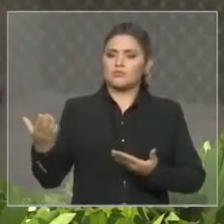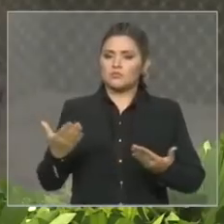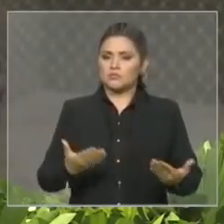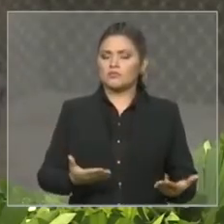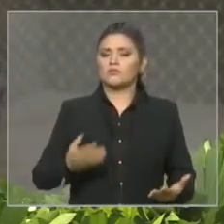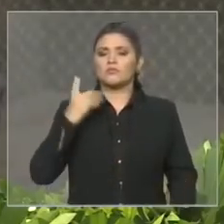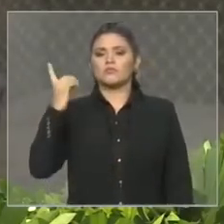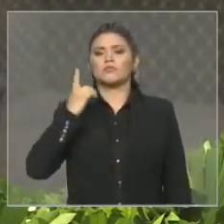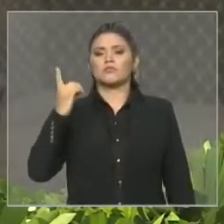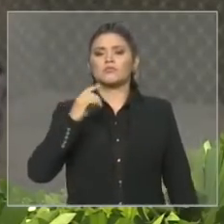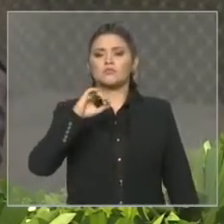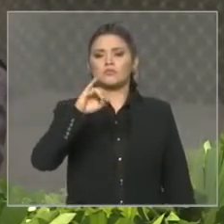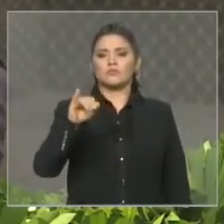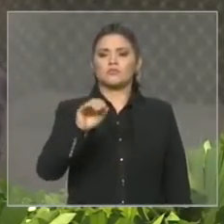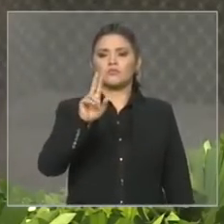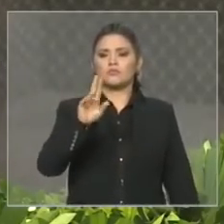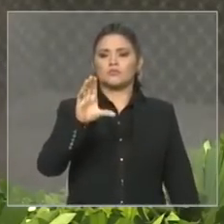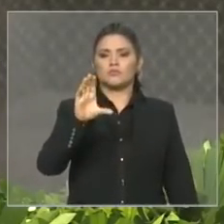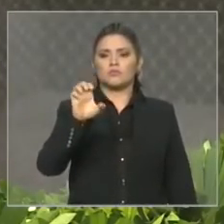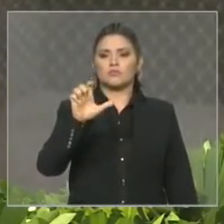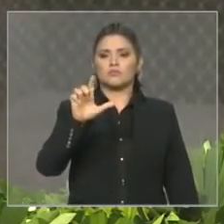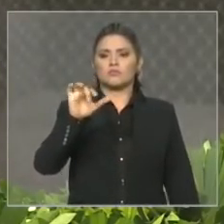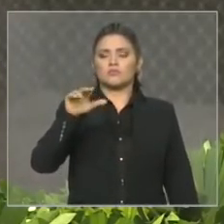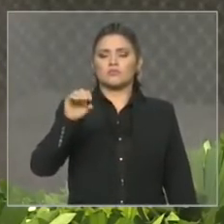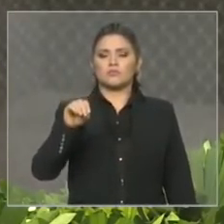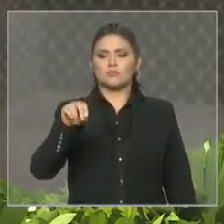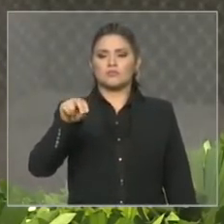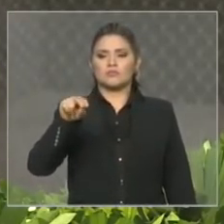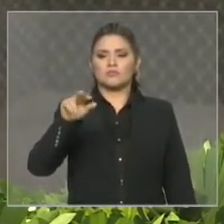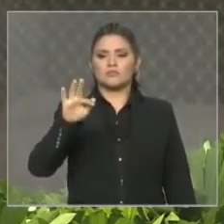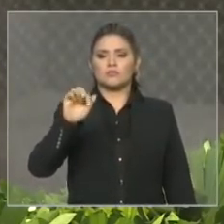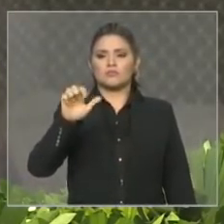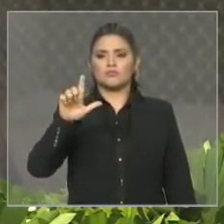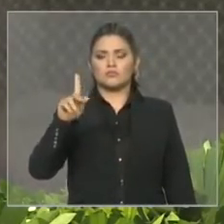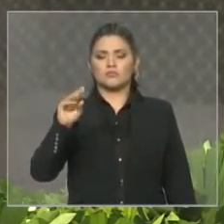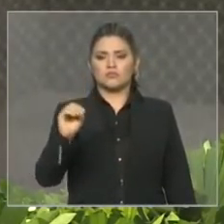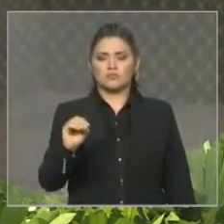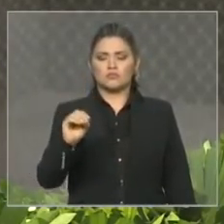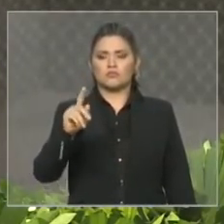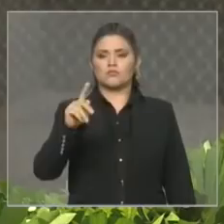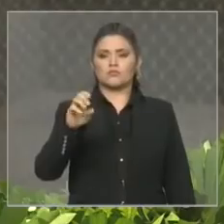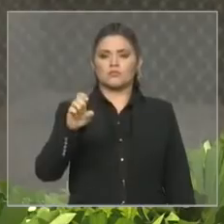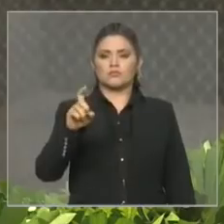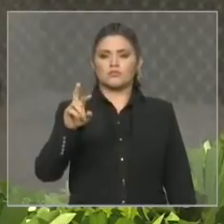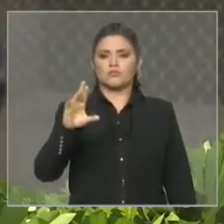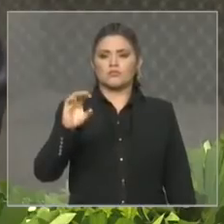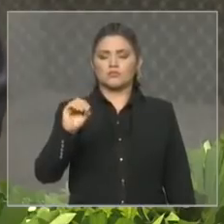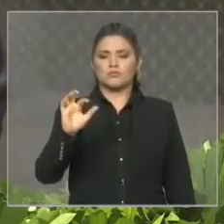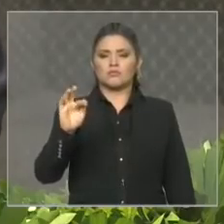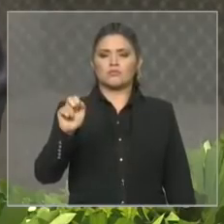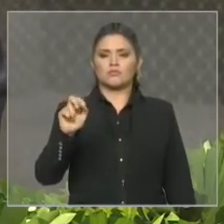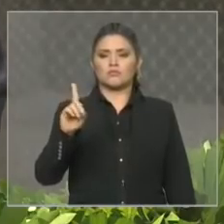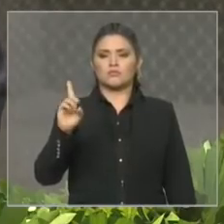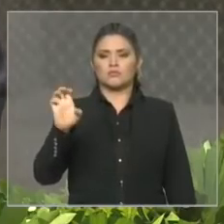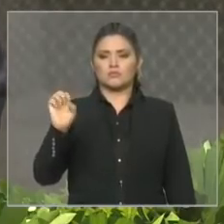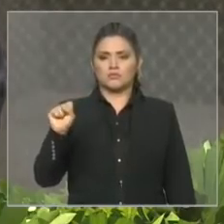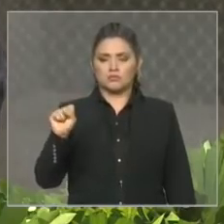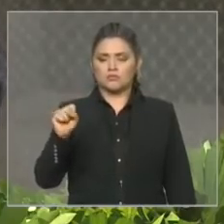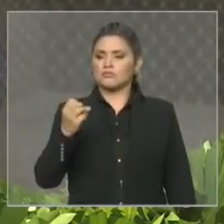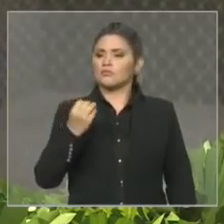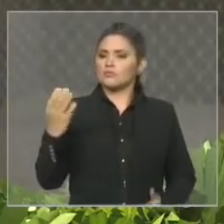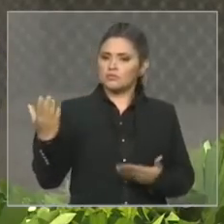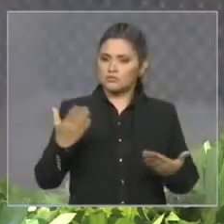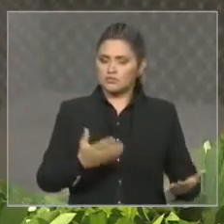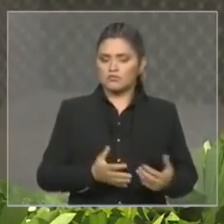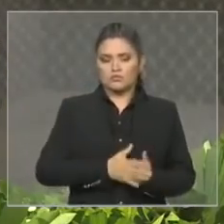Filho e Pedro Fernandes, que aqui se encontram. A minha palavra de agradecimento às